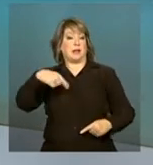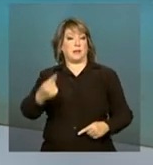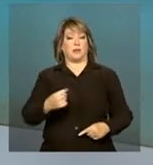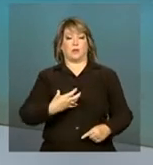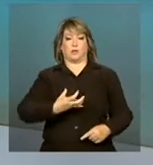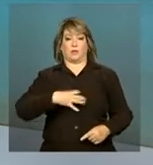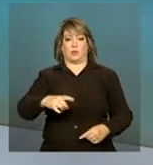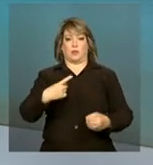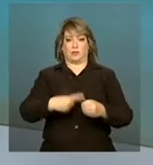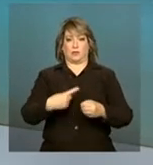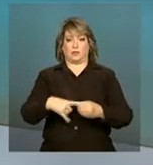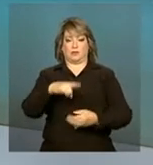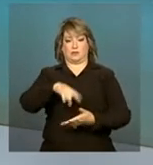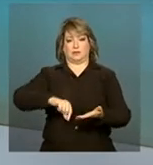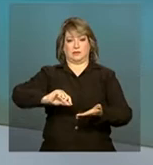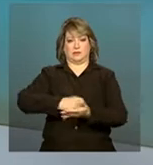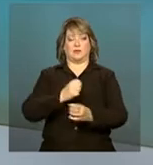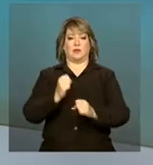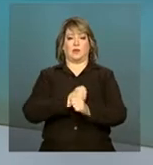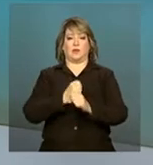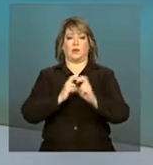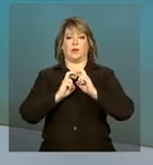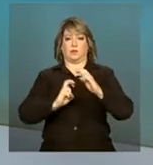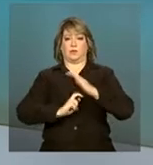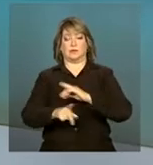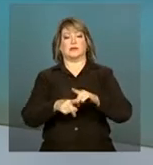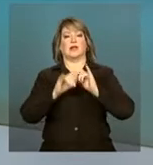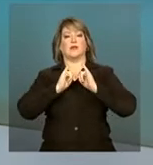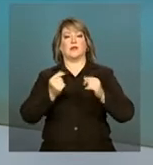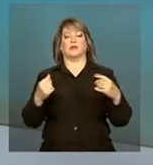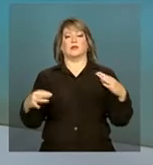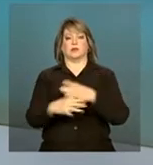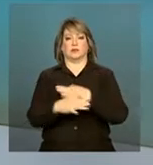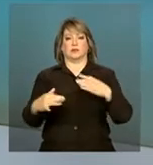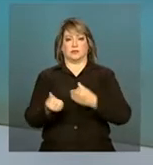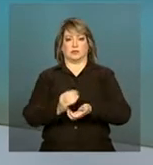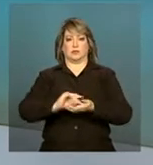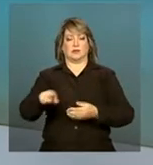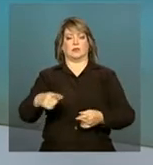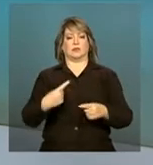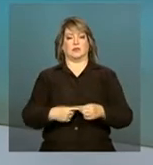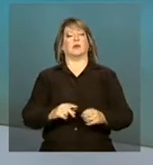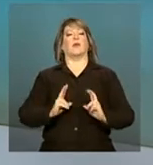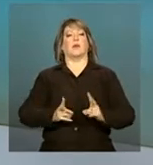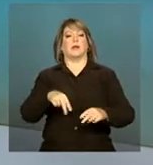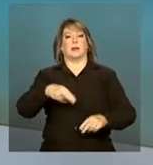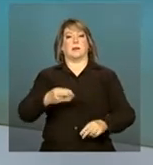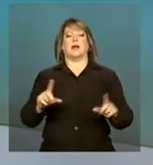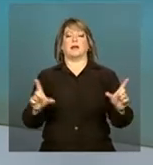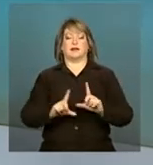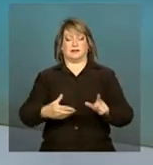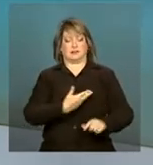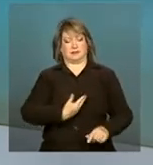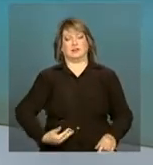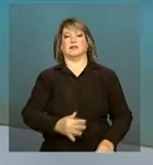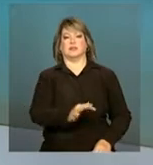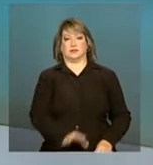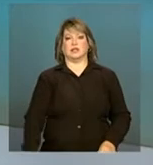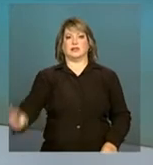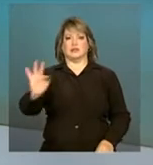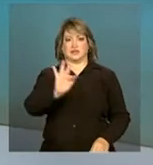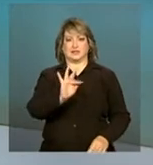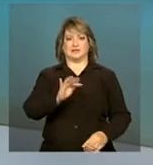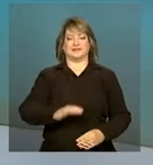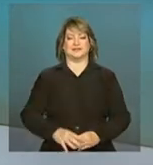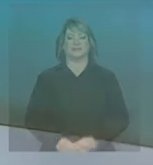do contrato para a construção do metrô e anúncio de investimentos em mobilidade urbana em Salvador. Continue com a gente aqui na NBR, a